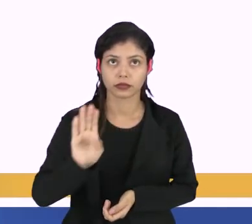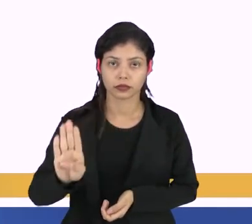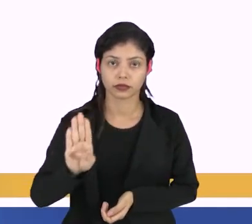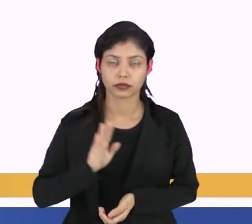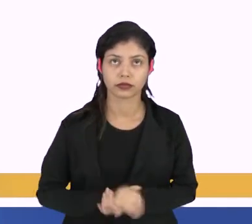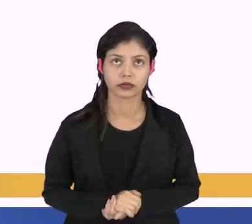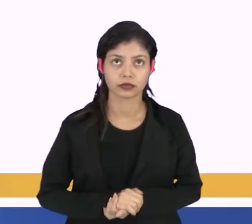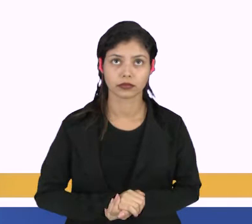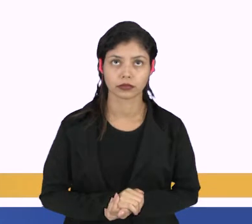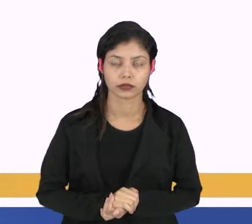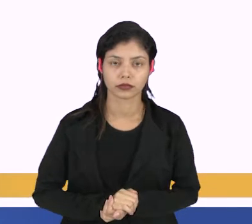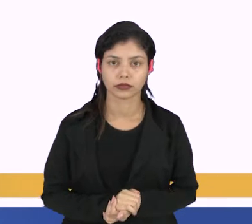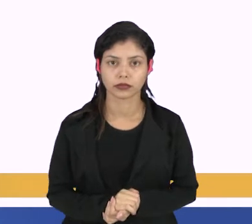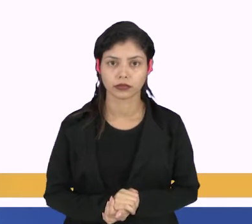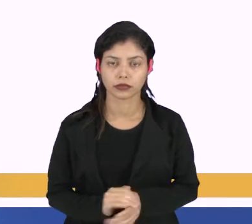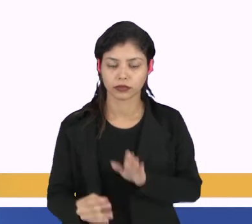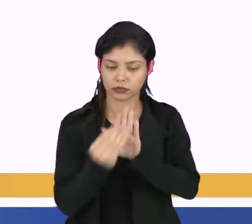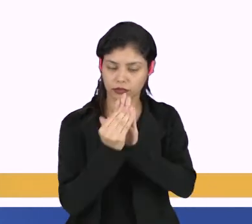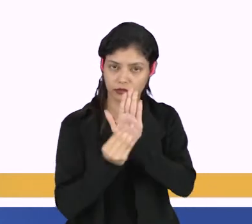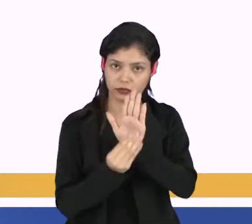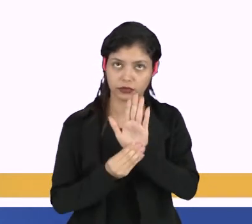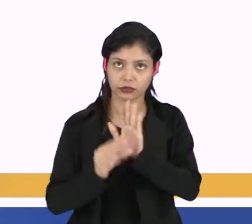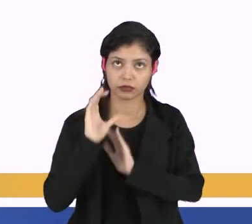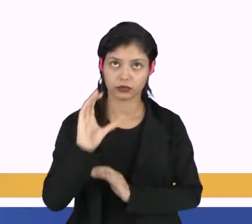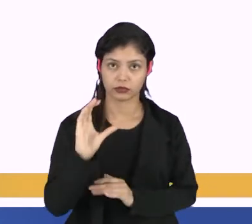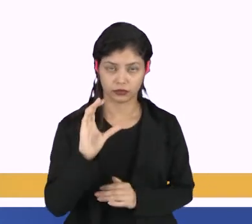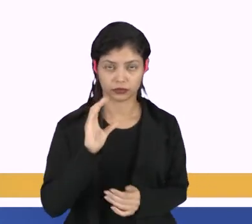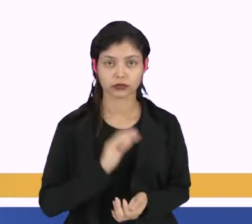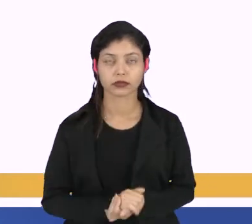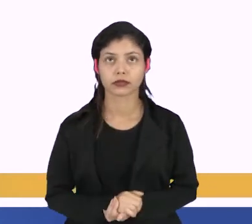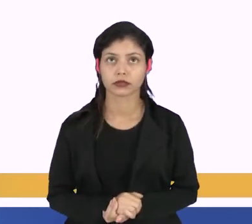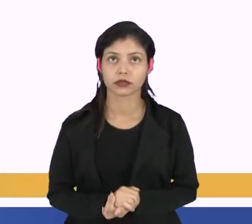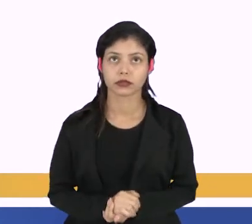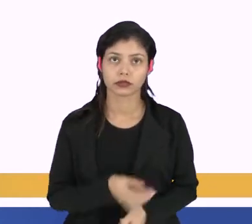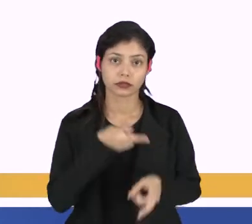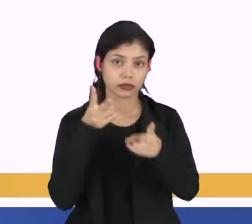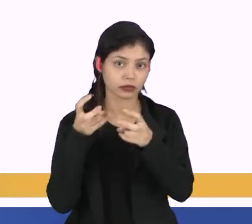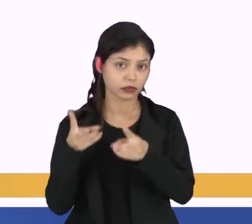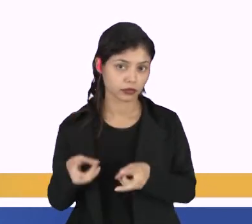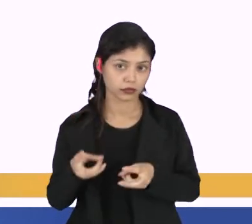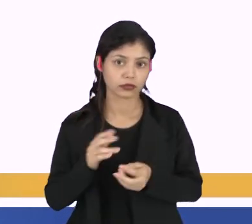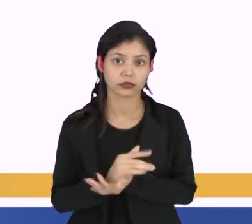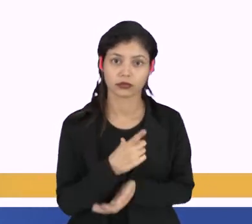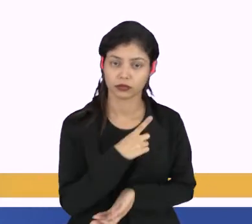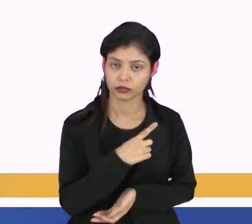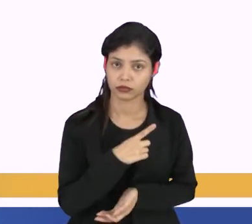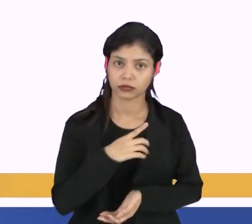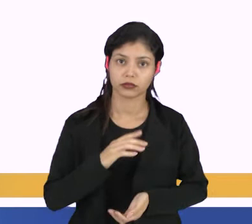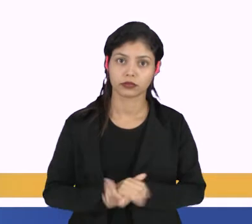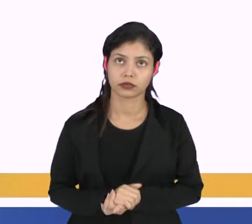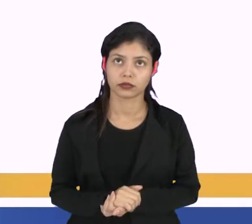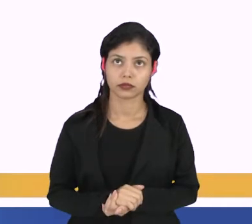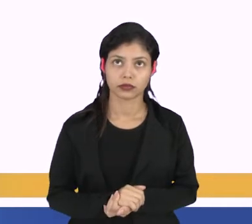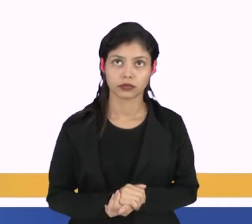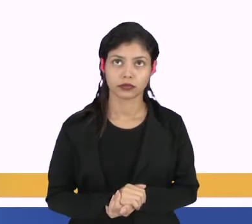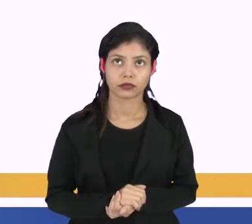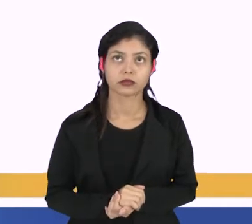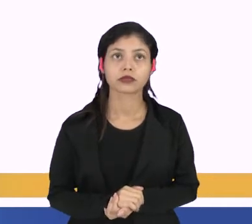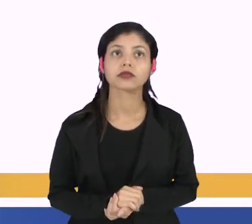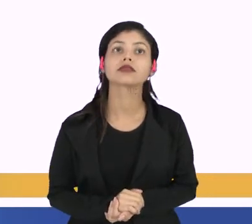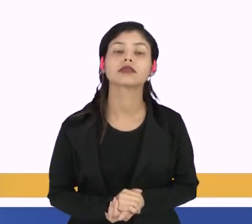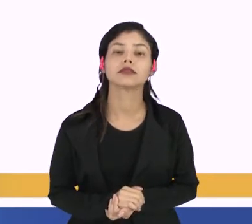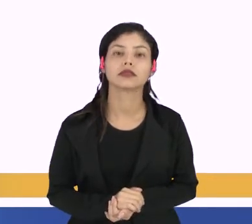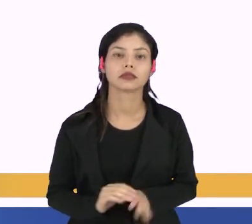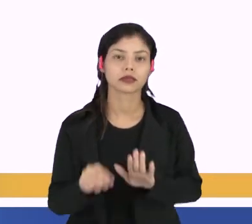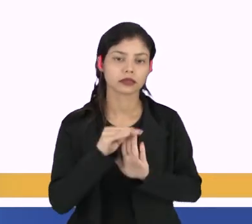é dado uma matriz C. Então vocês percebam aí que ela tem um endereço e